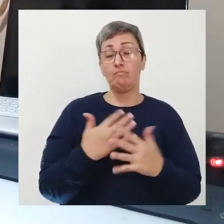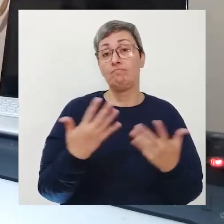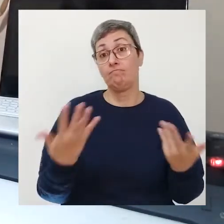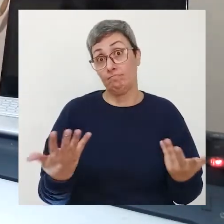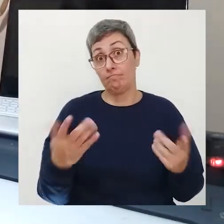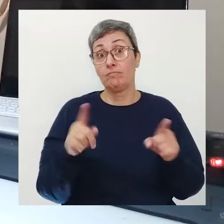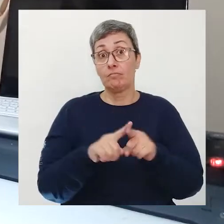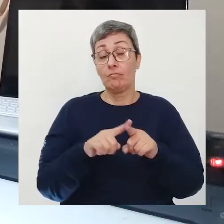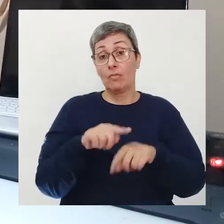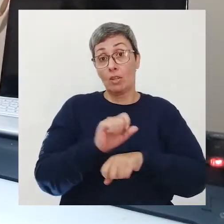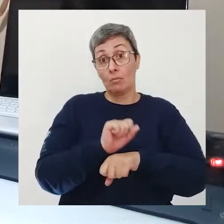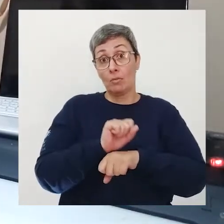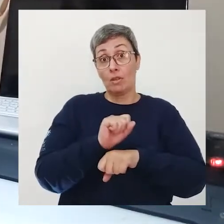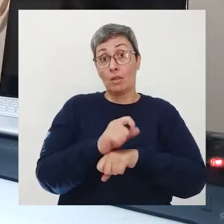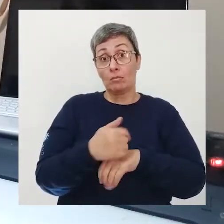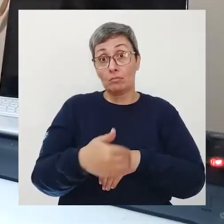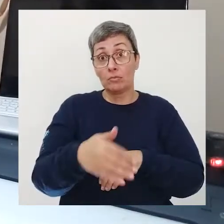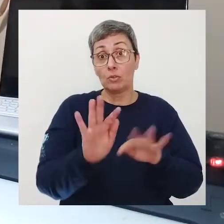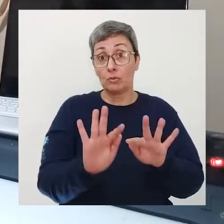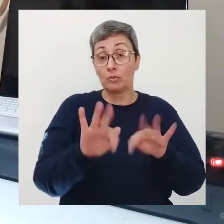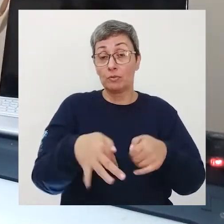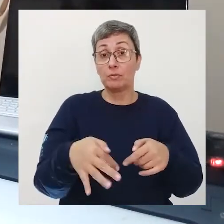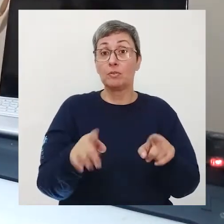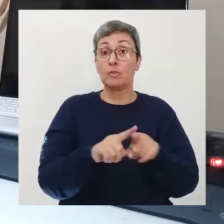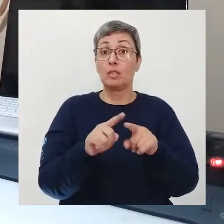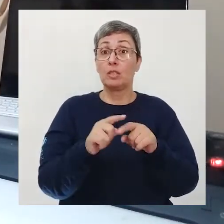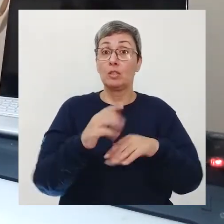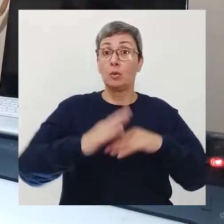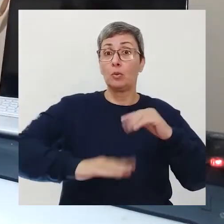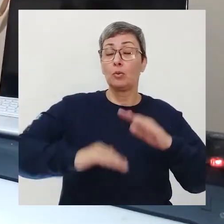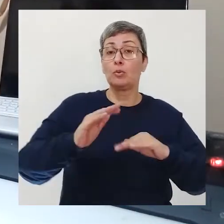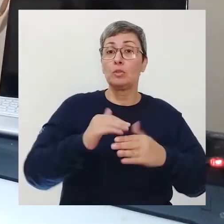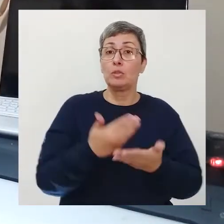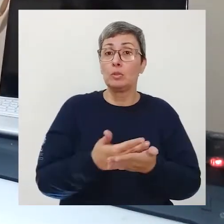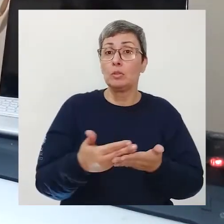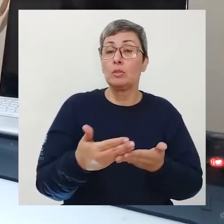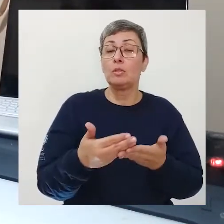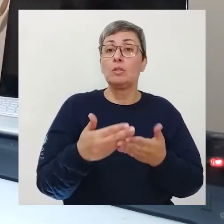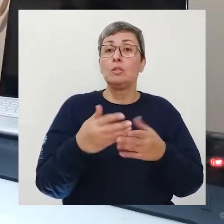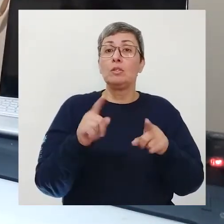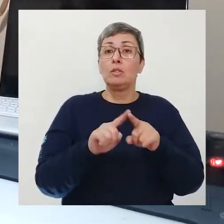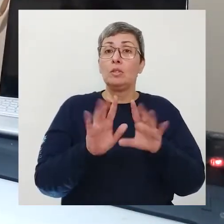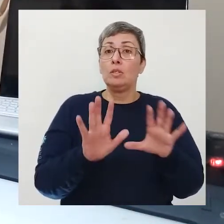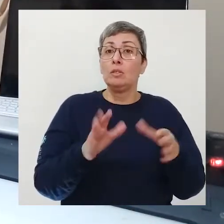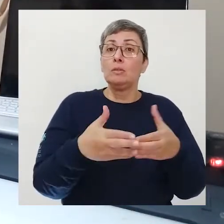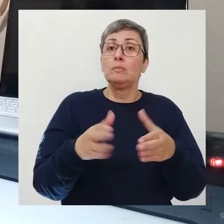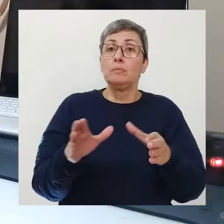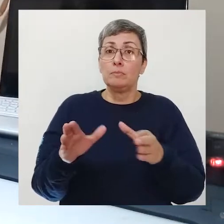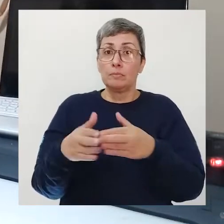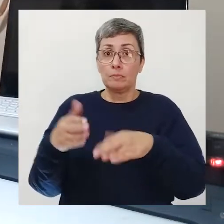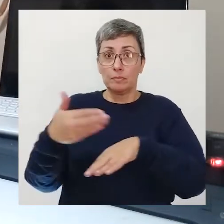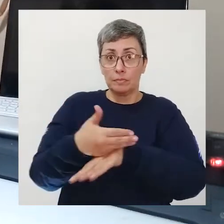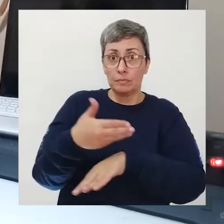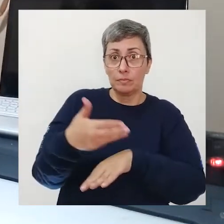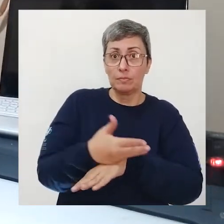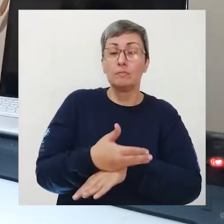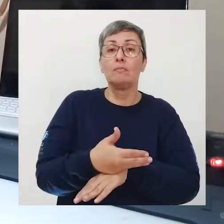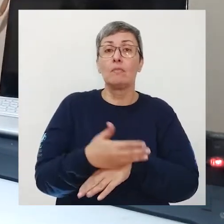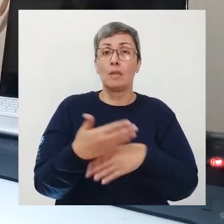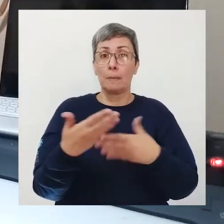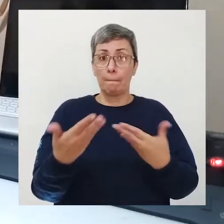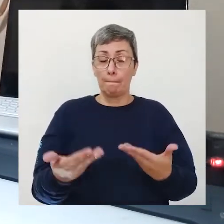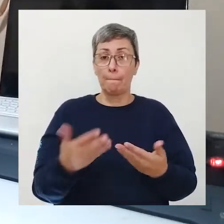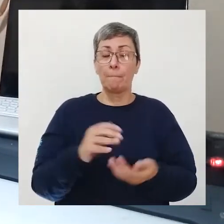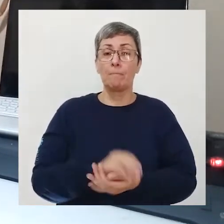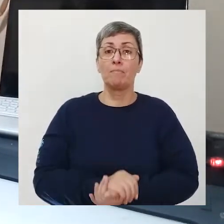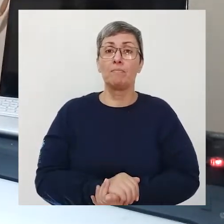pense um pouco em tudo isso e veja como você pretende envelhecer olha que